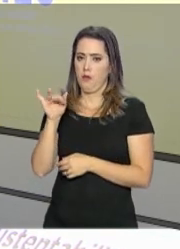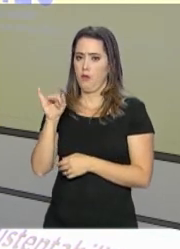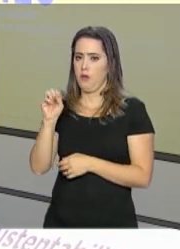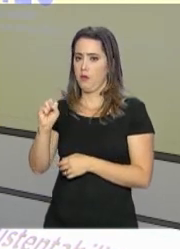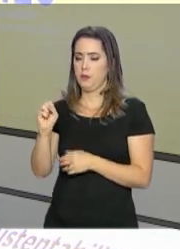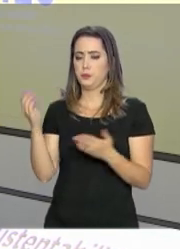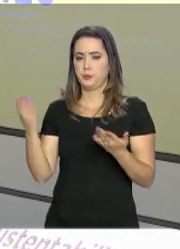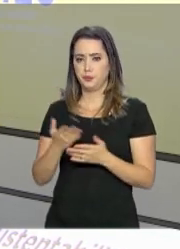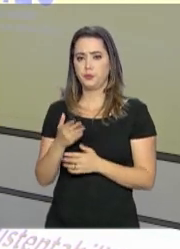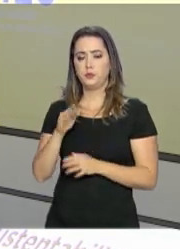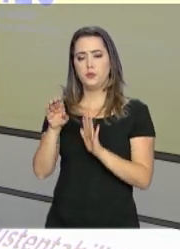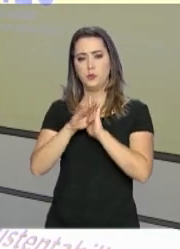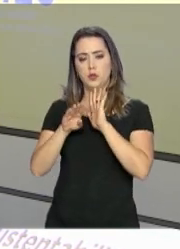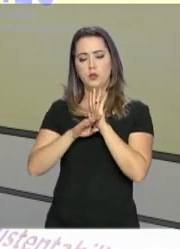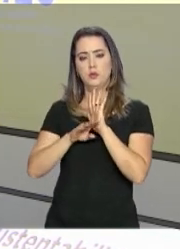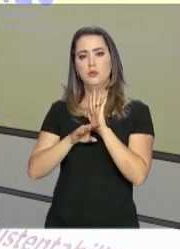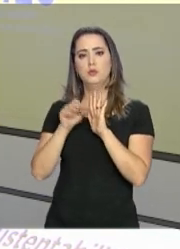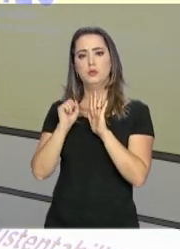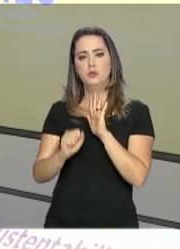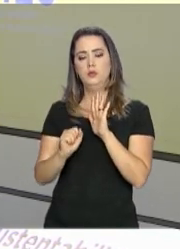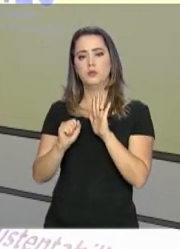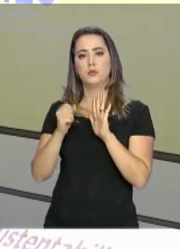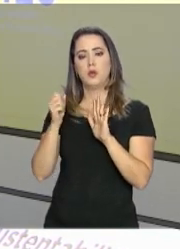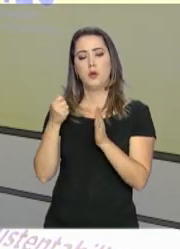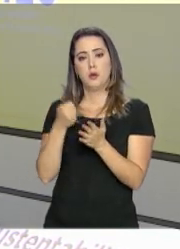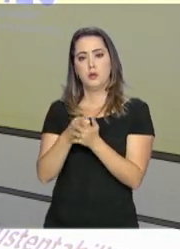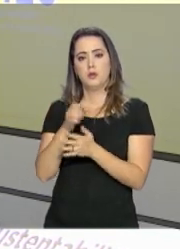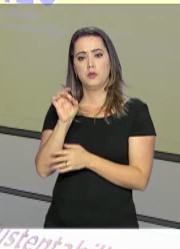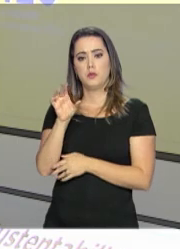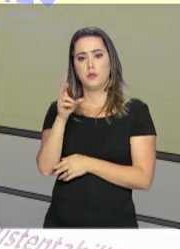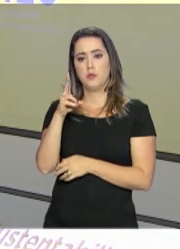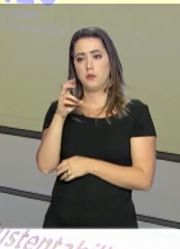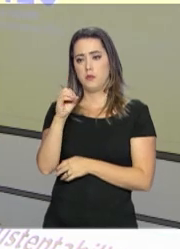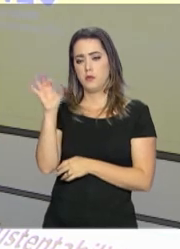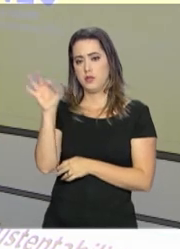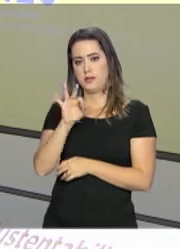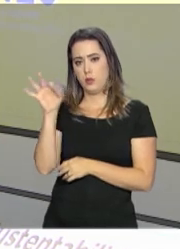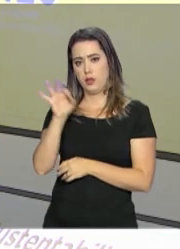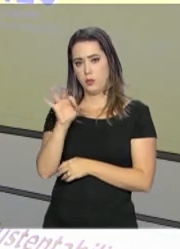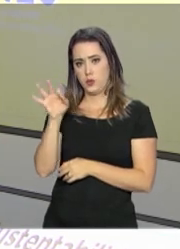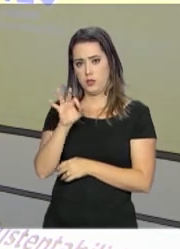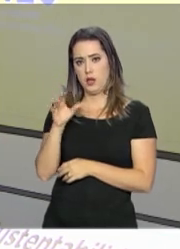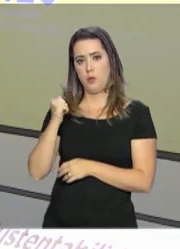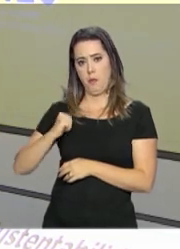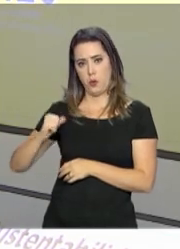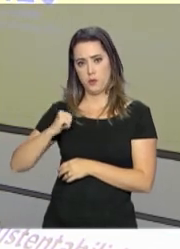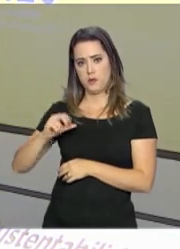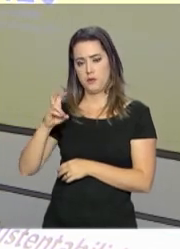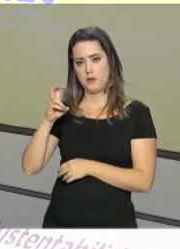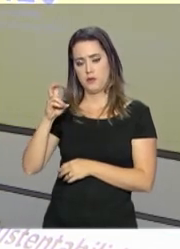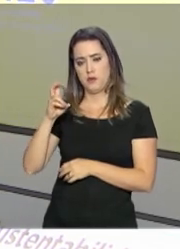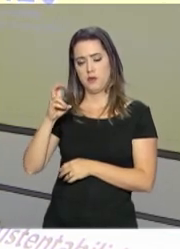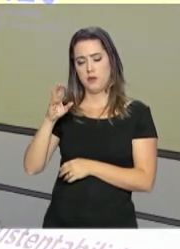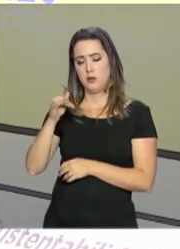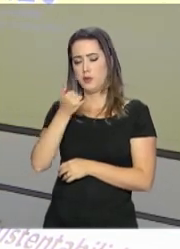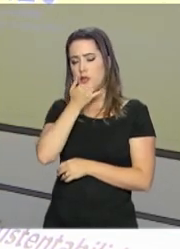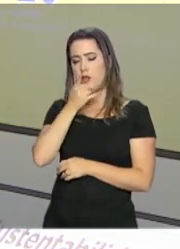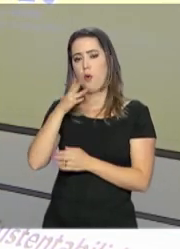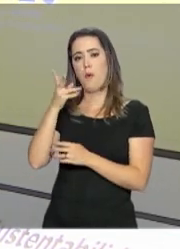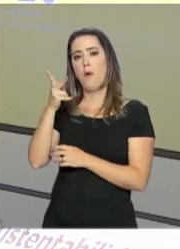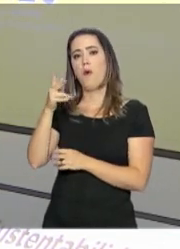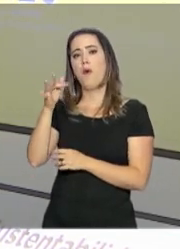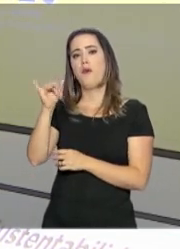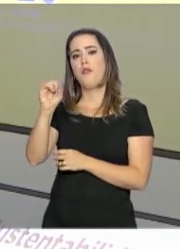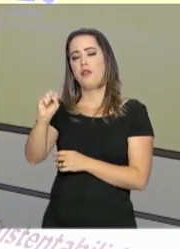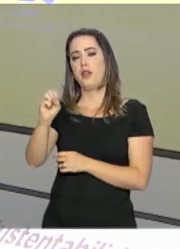permite o financiamento de 50% do curso, o que é uma grande vantagem para o estudante. Além disso, o teto de financiamento